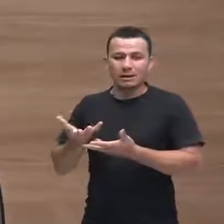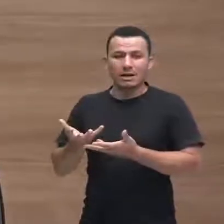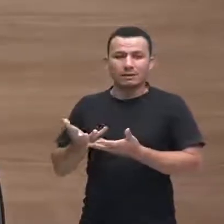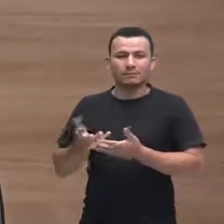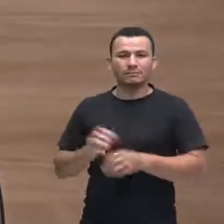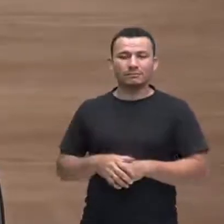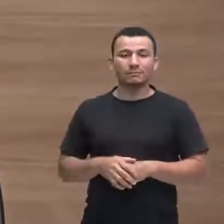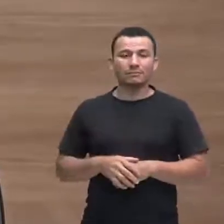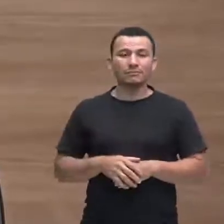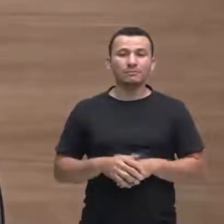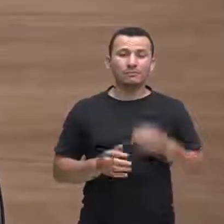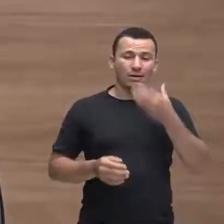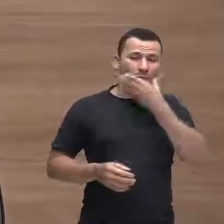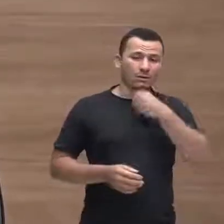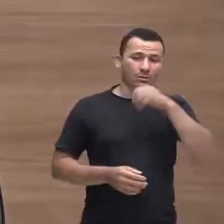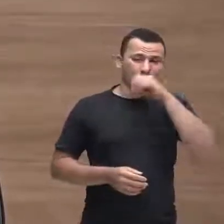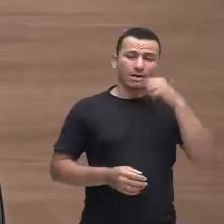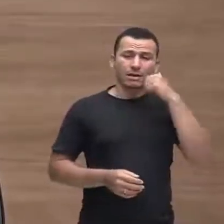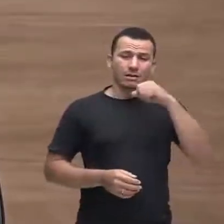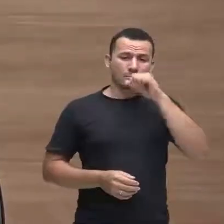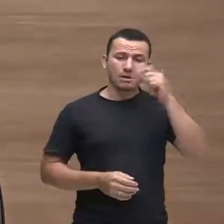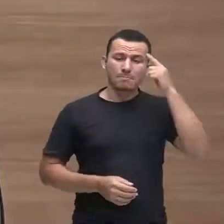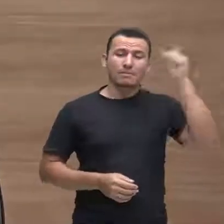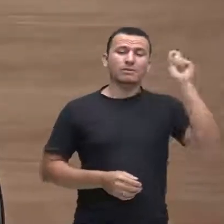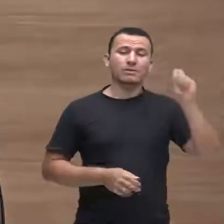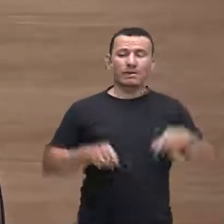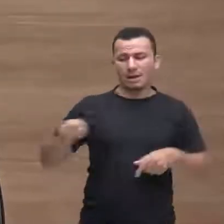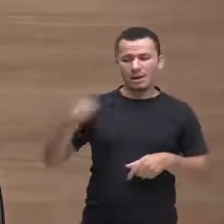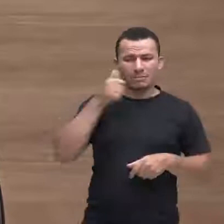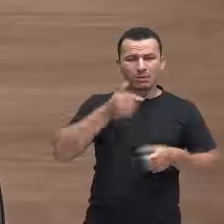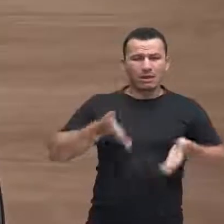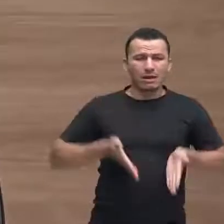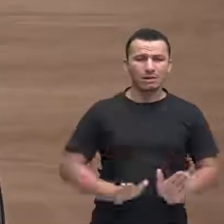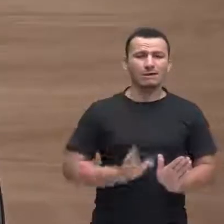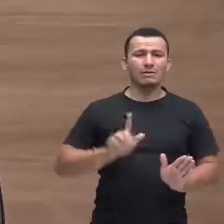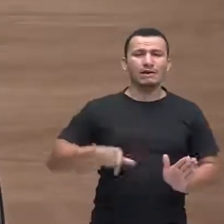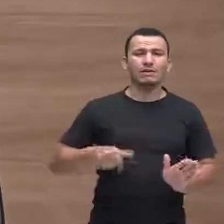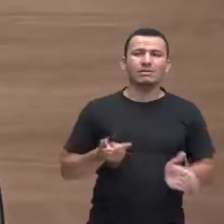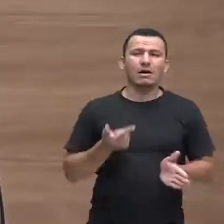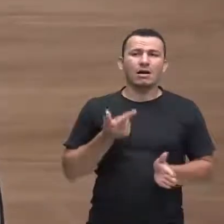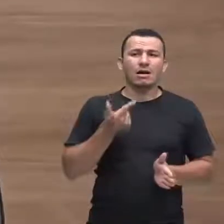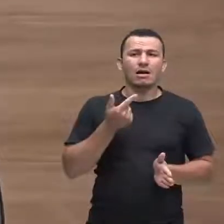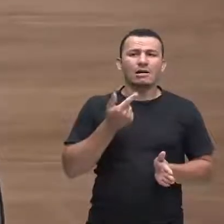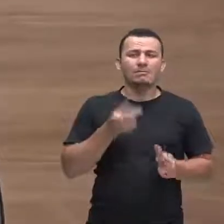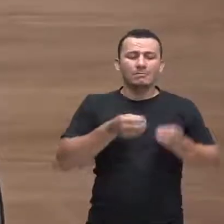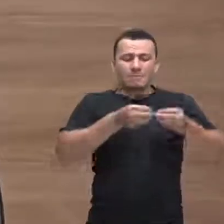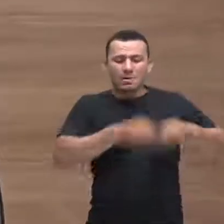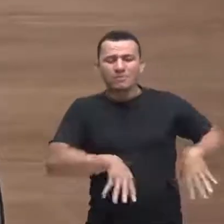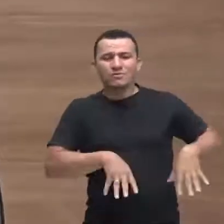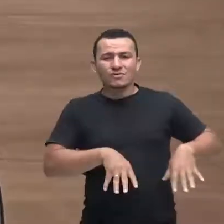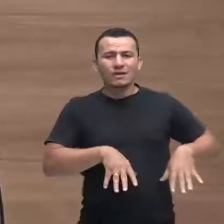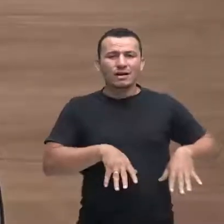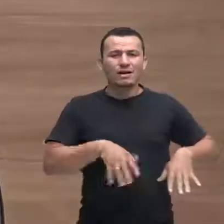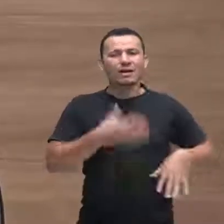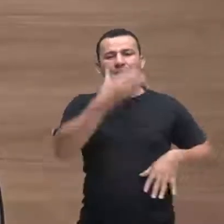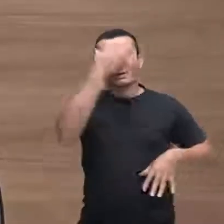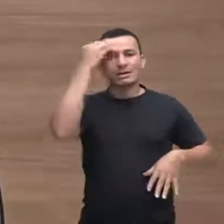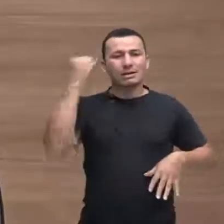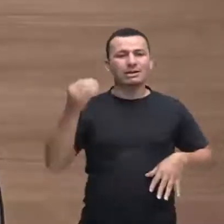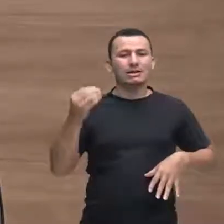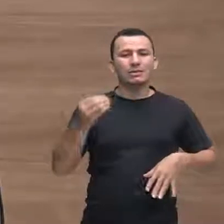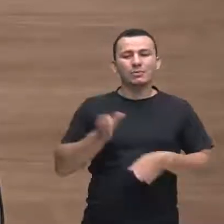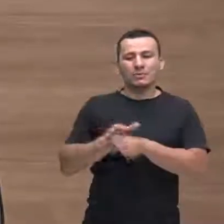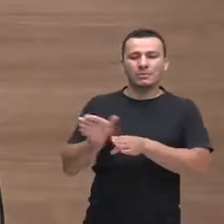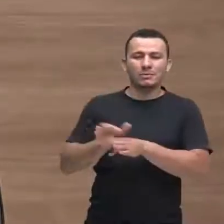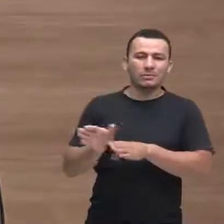pensavam que talvez o nascimento da Neuza fosse algo tão grotesco que eles deixaram de sonhar